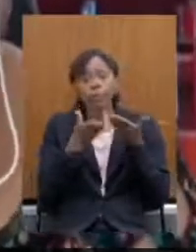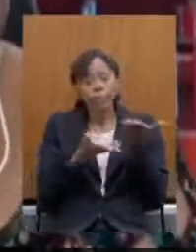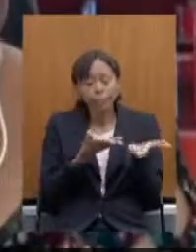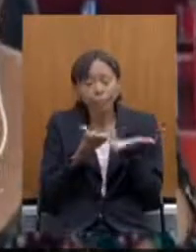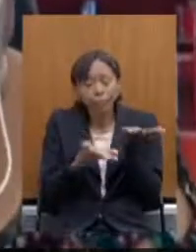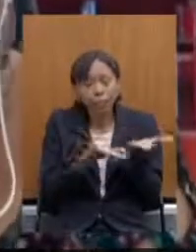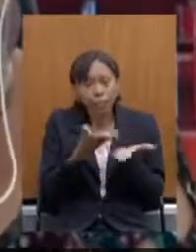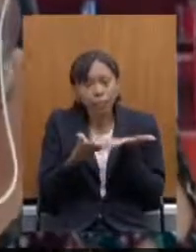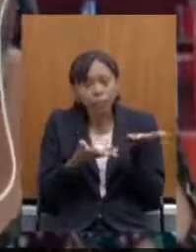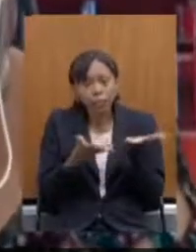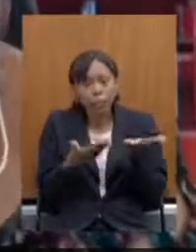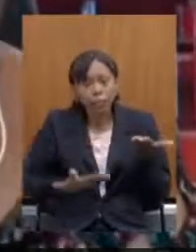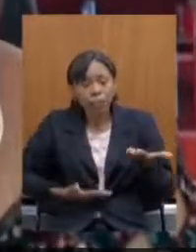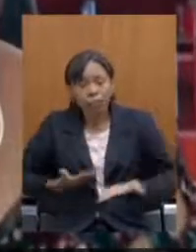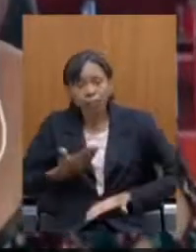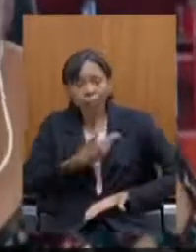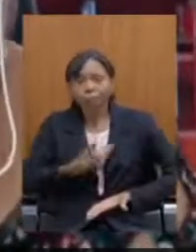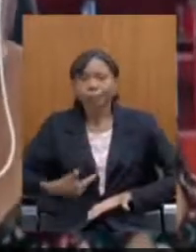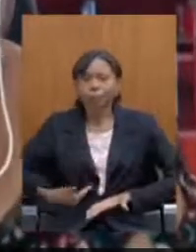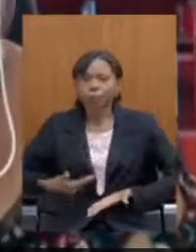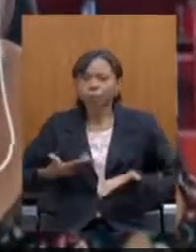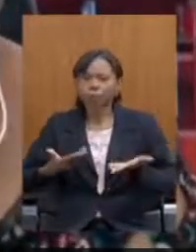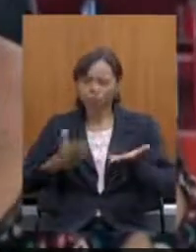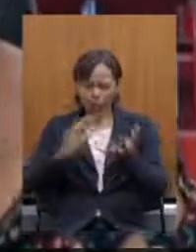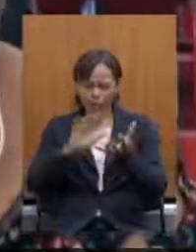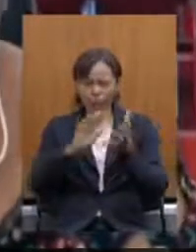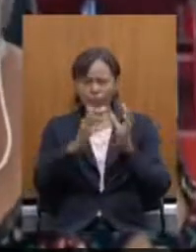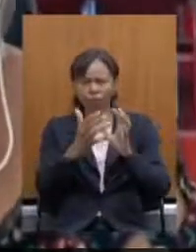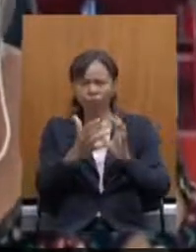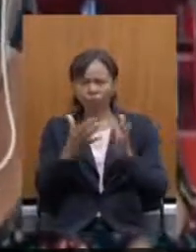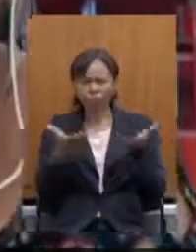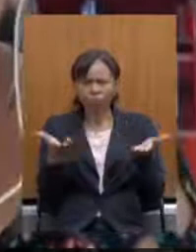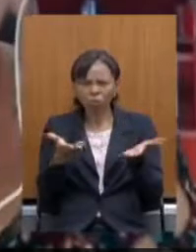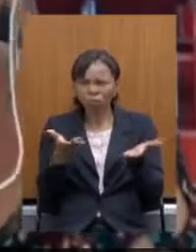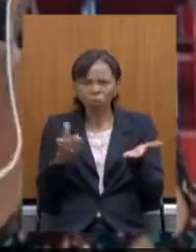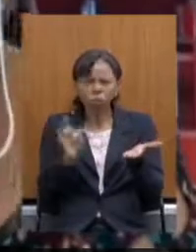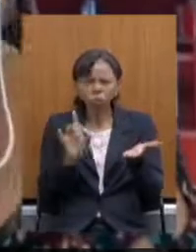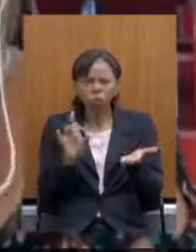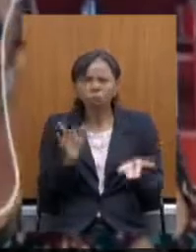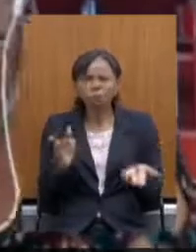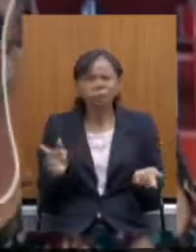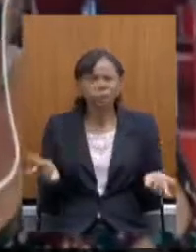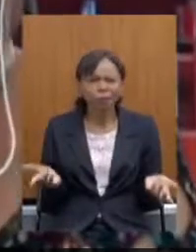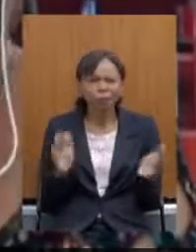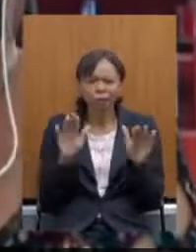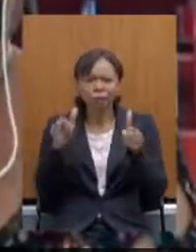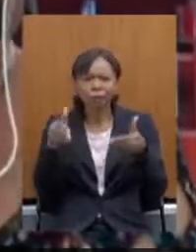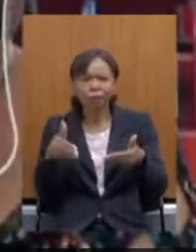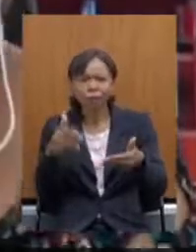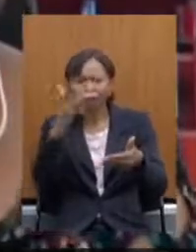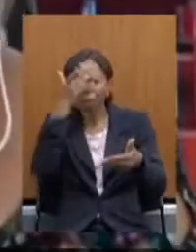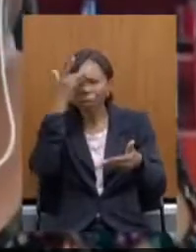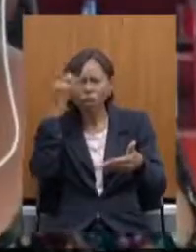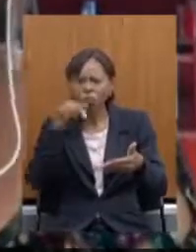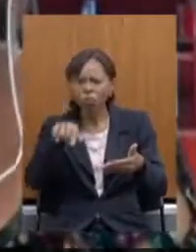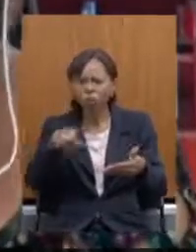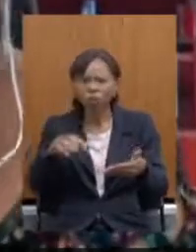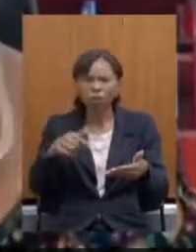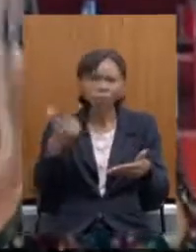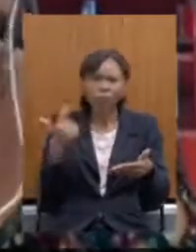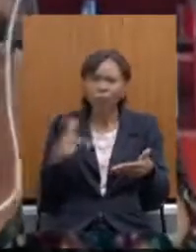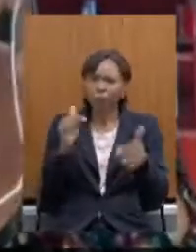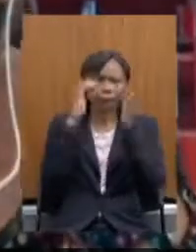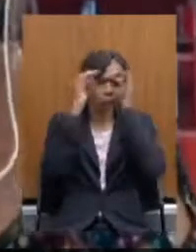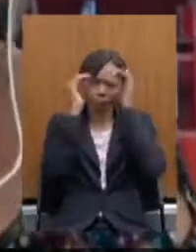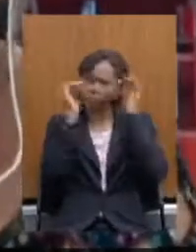reforma do jeito que está só interessa aqueles que não respeitam os direitos dos trabalhadores e também aqueles que